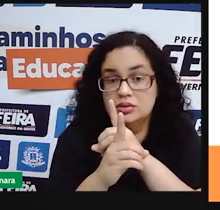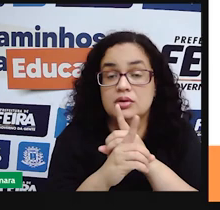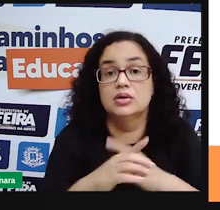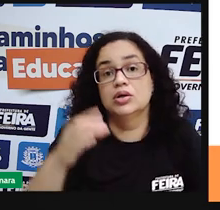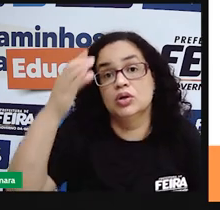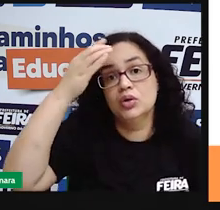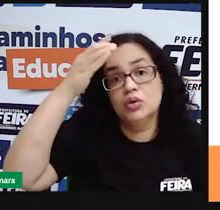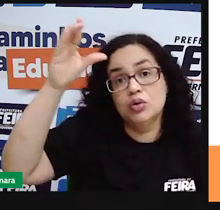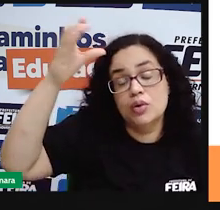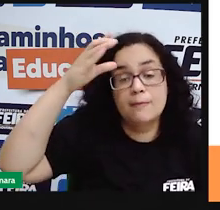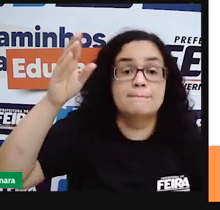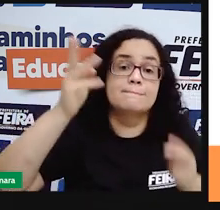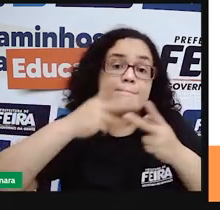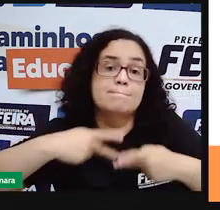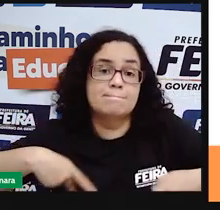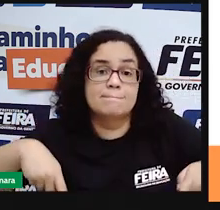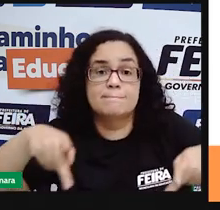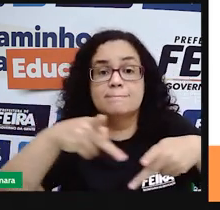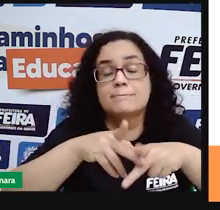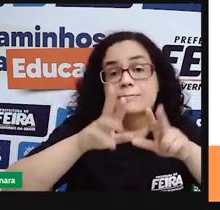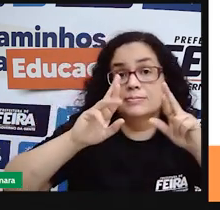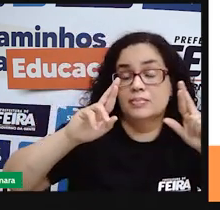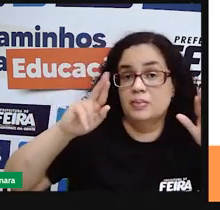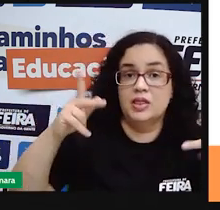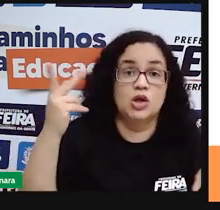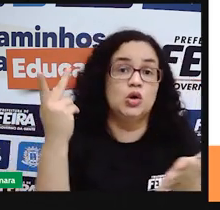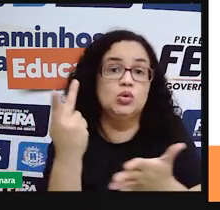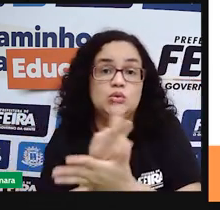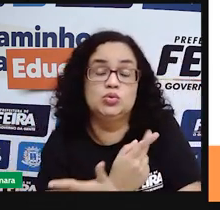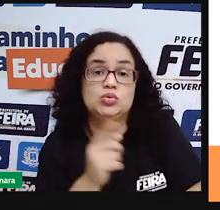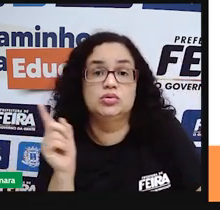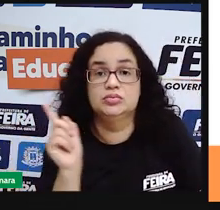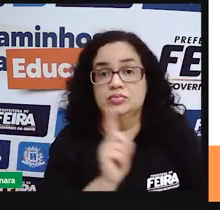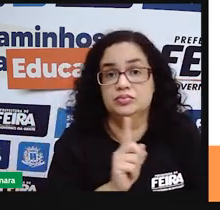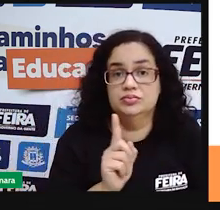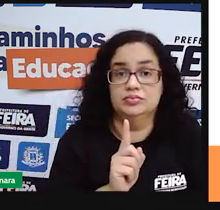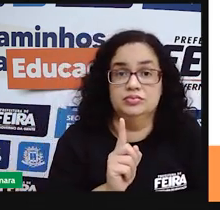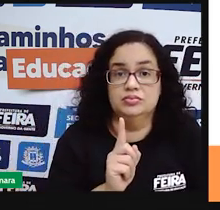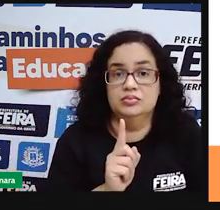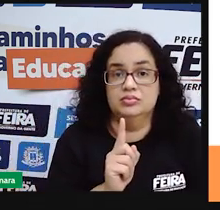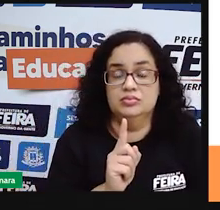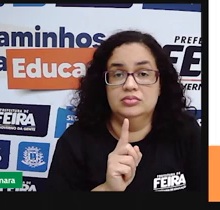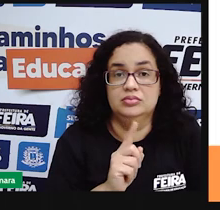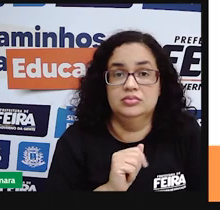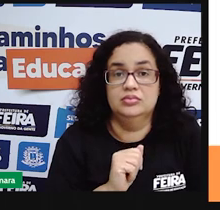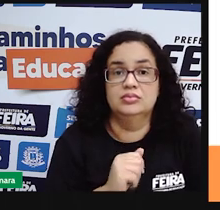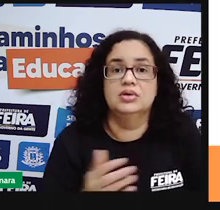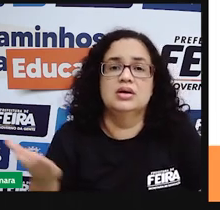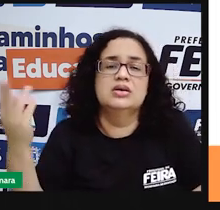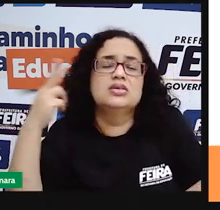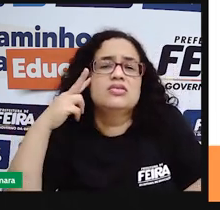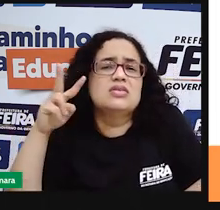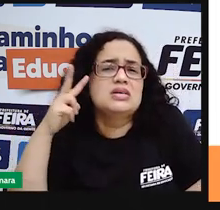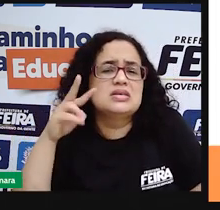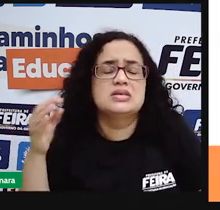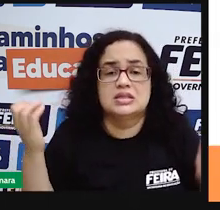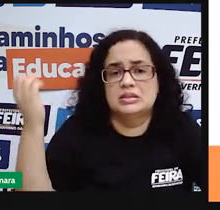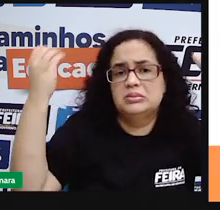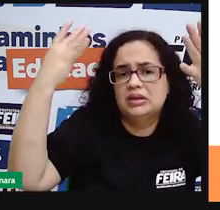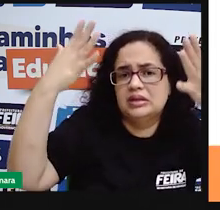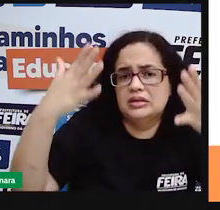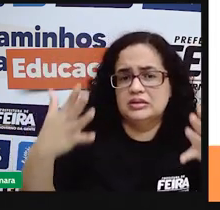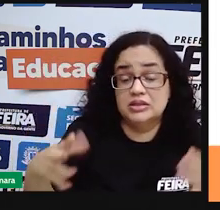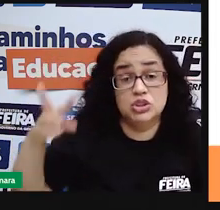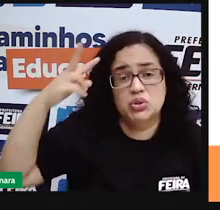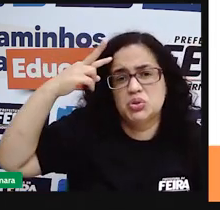povos diferentes, não aconteceu como muitas vezes foi retratada durante muito tempo na história